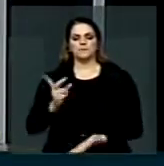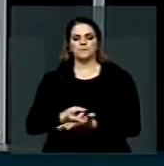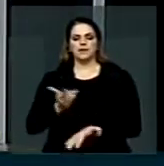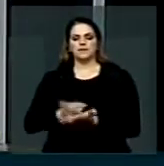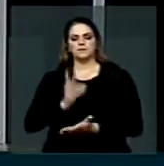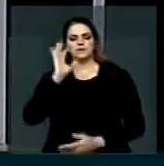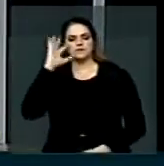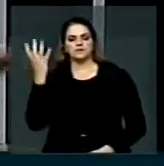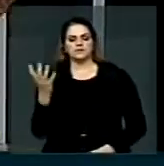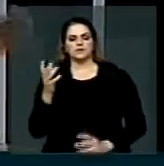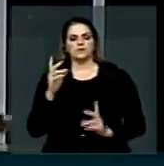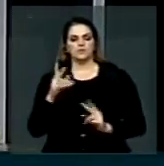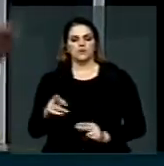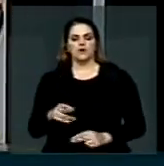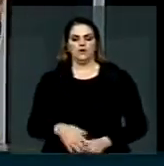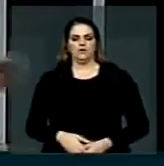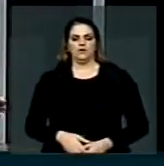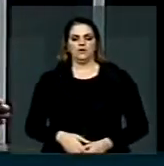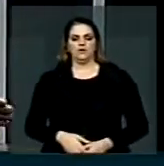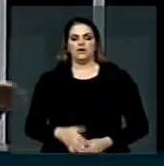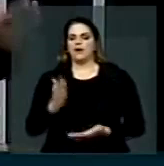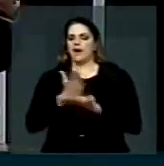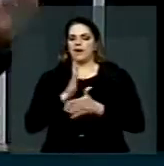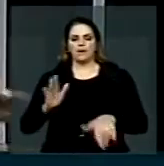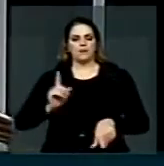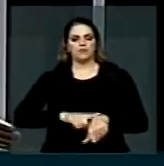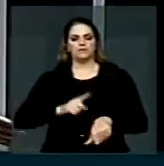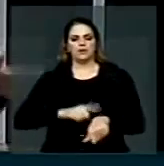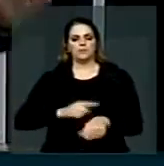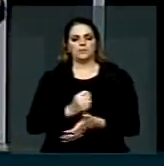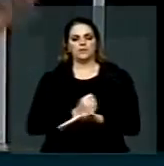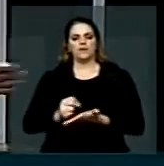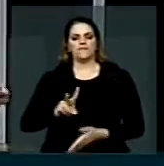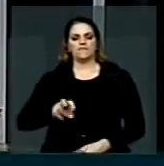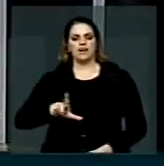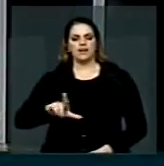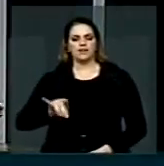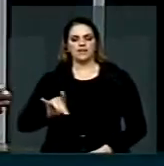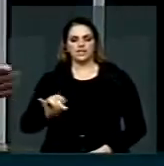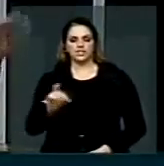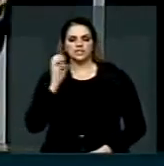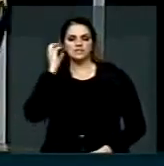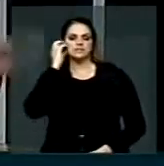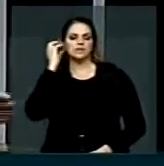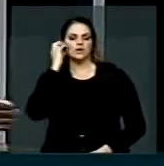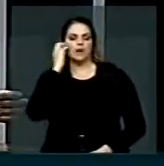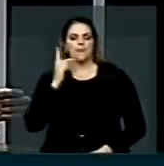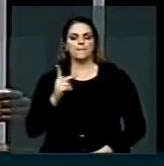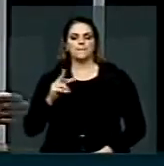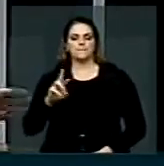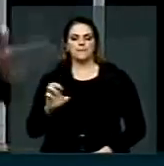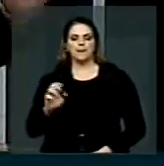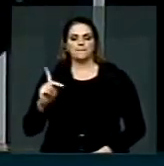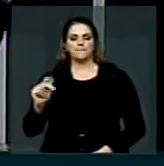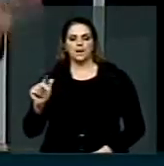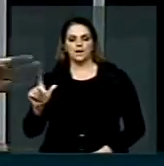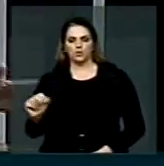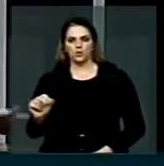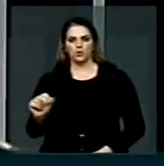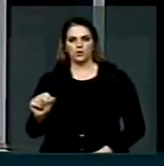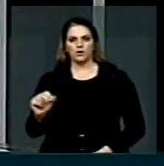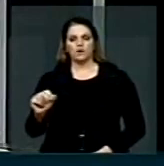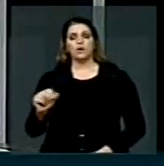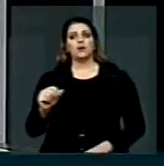decisão de acabar com os prazos de validade para celulares pré-pagos. Isto era um